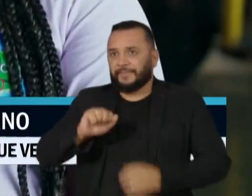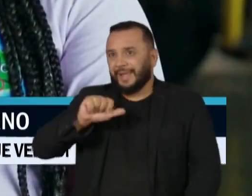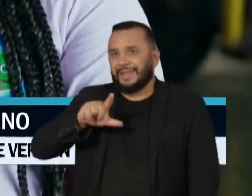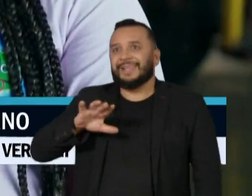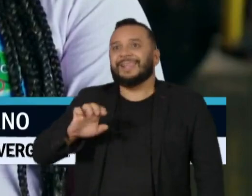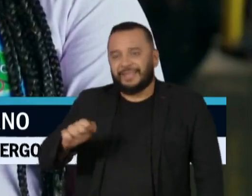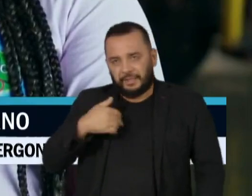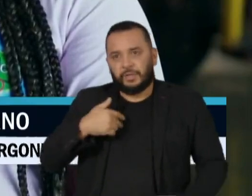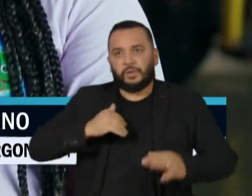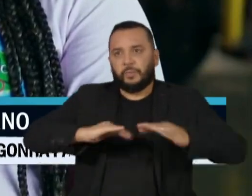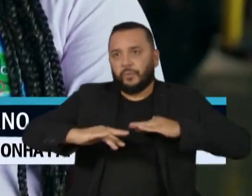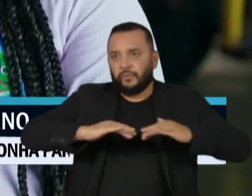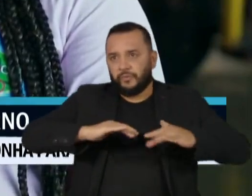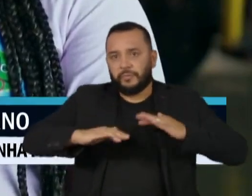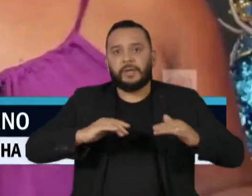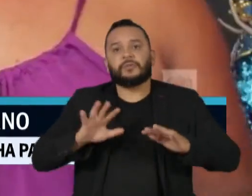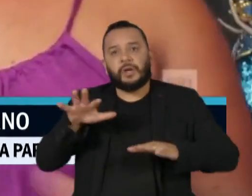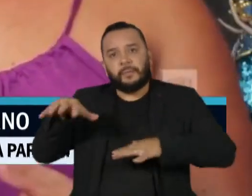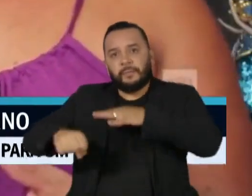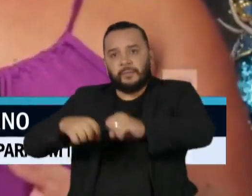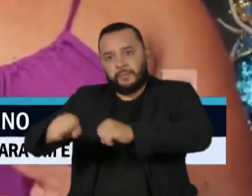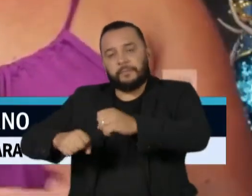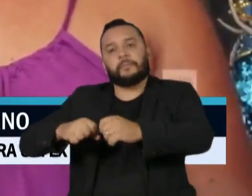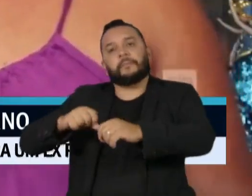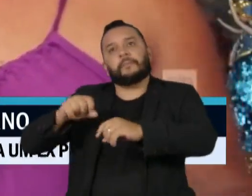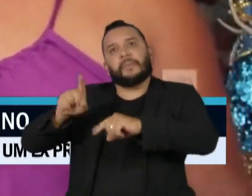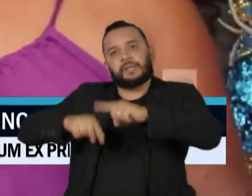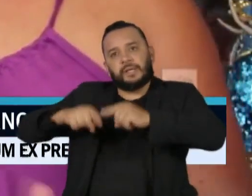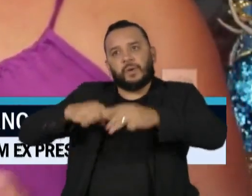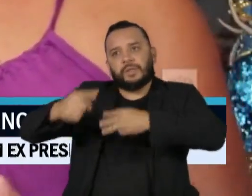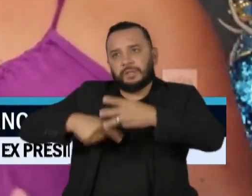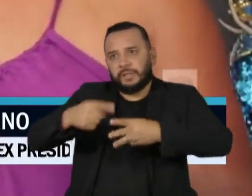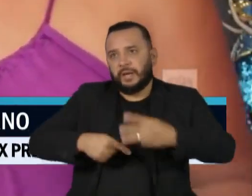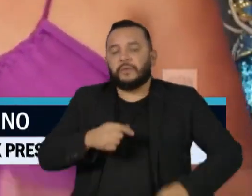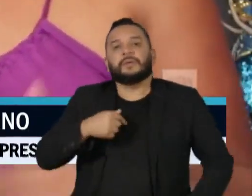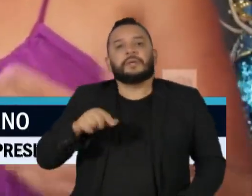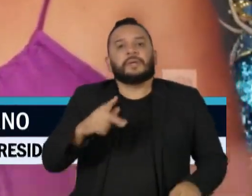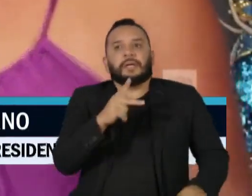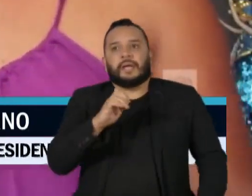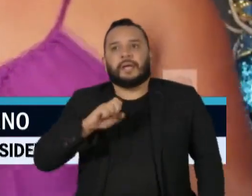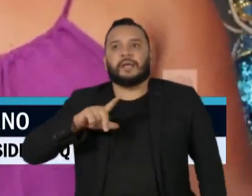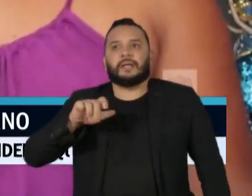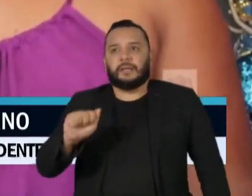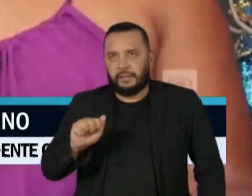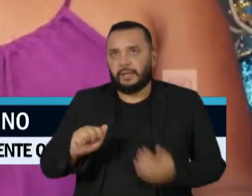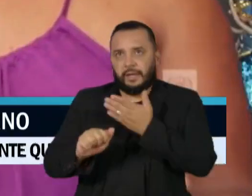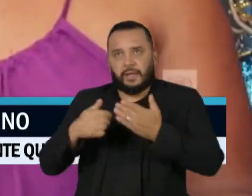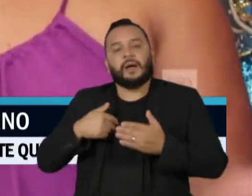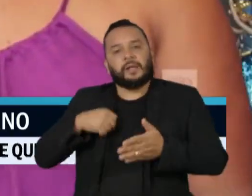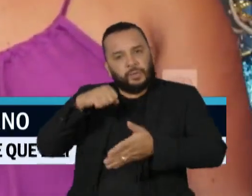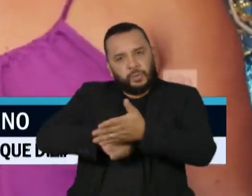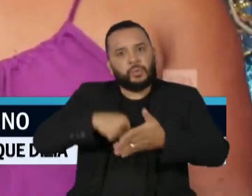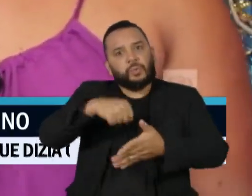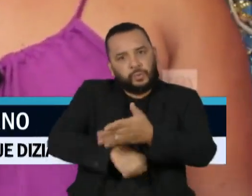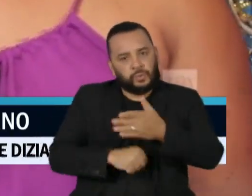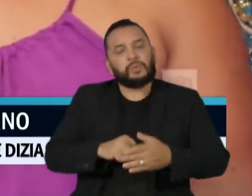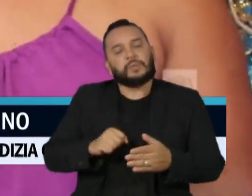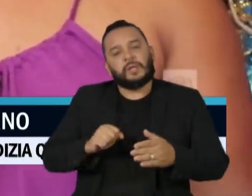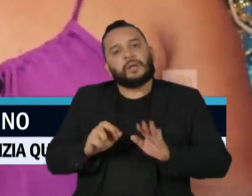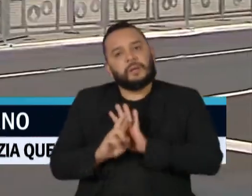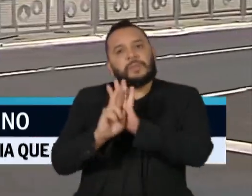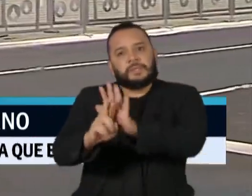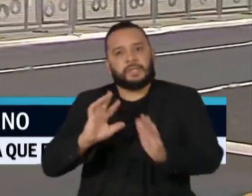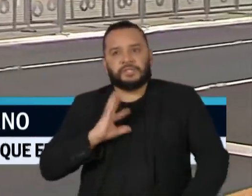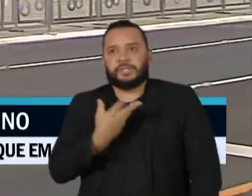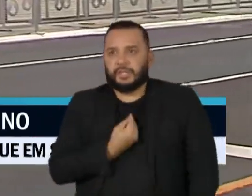Movimento Nacional dos Catadores, e Keila Simpson, militante pelos direitos das pessoas trans, também estarão no